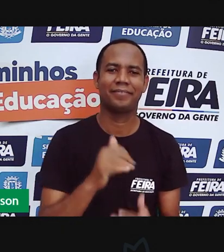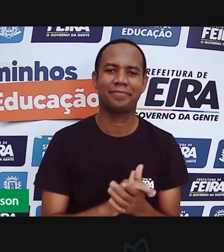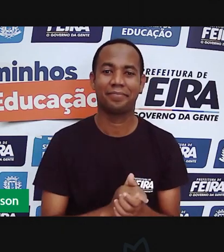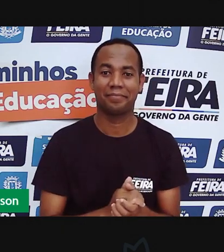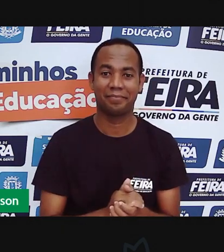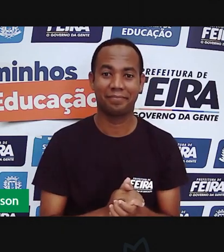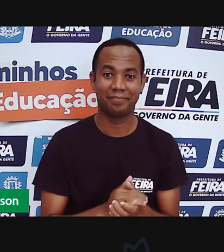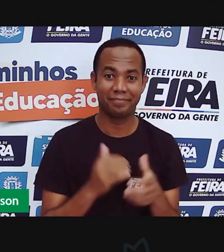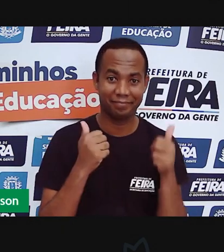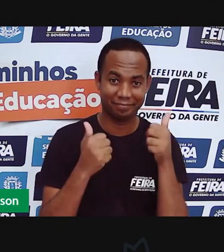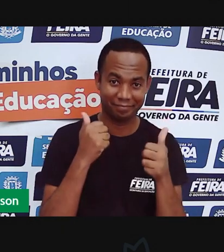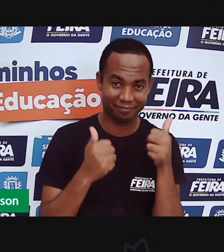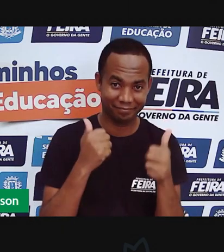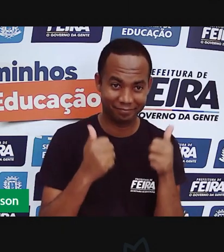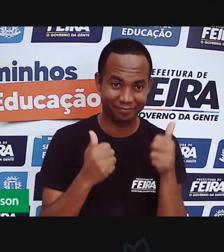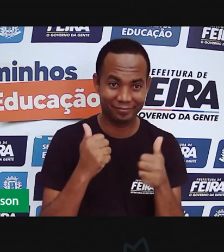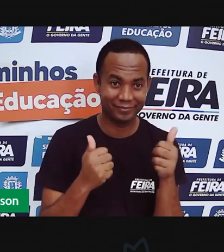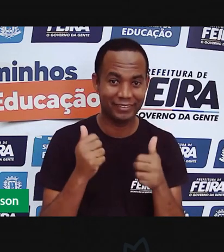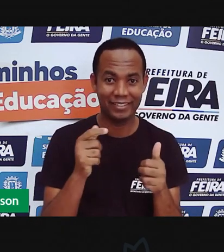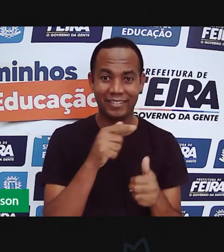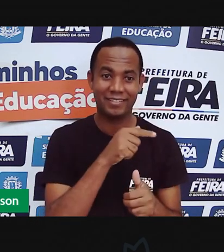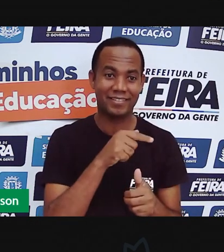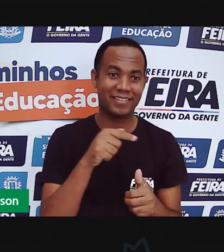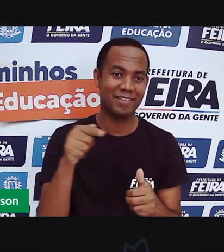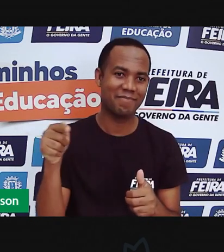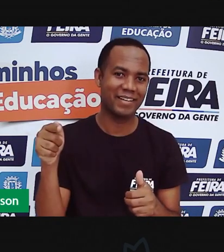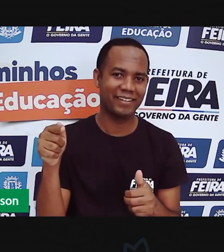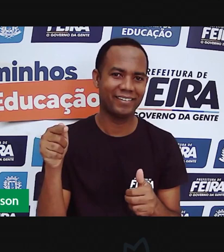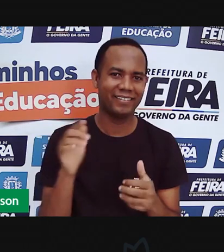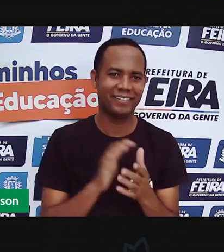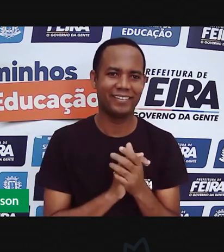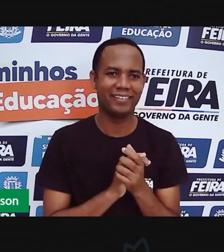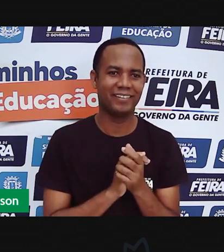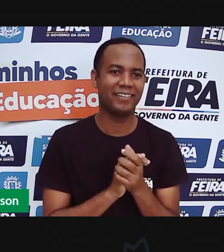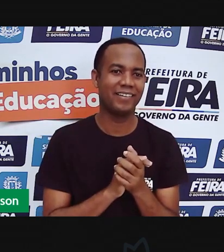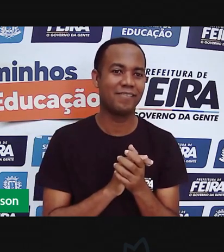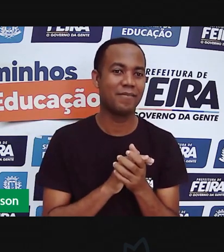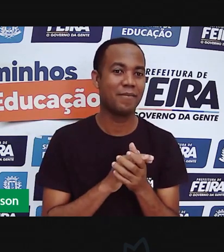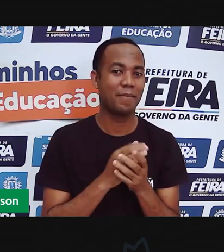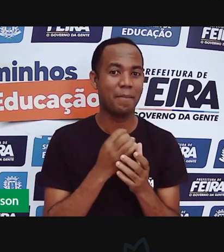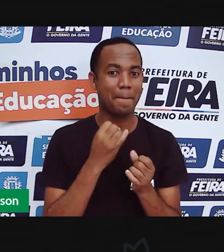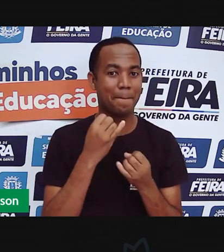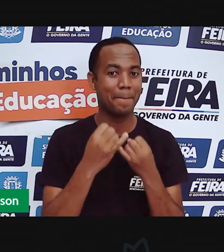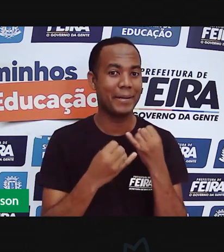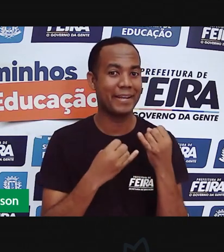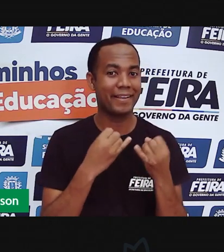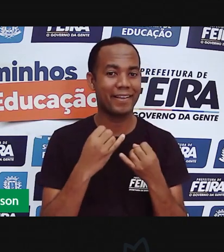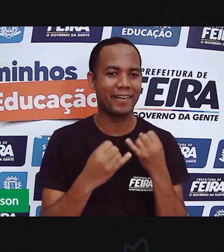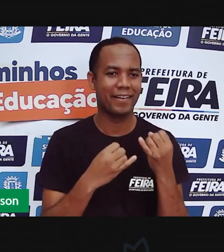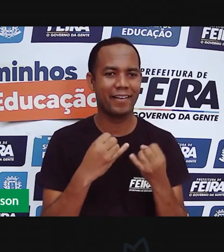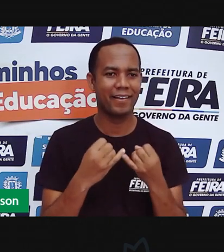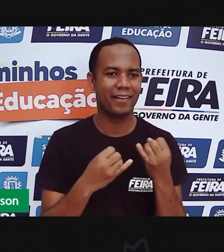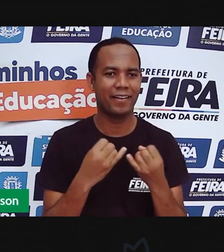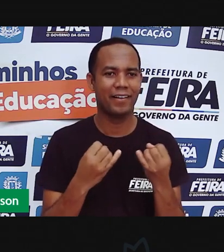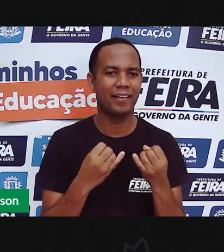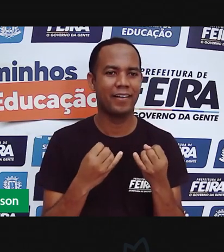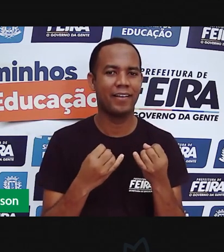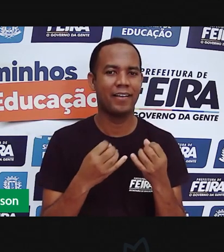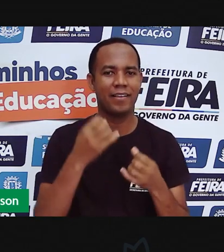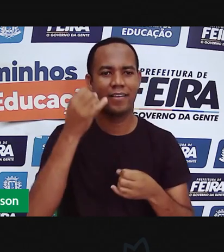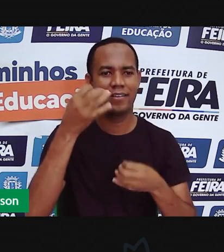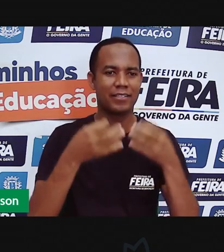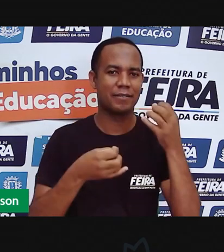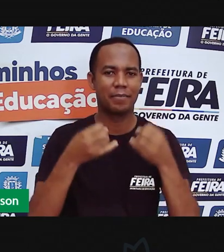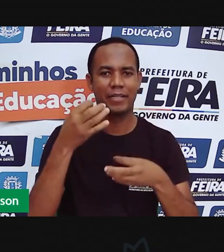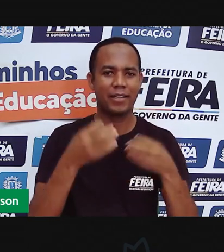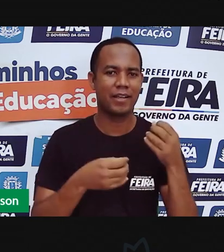Tudo bem, gente? Essa semana aí, nossa semana do brincar, né? Vamos falar aí sobre